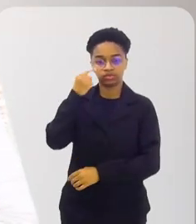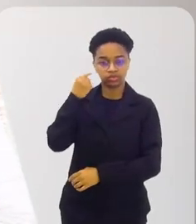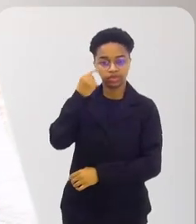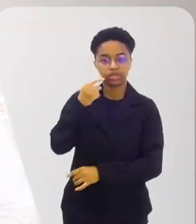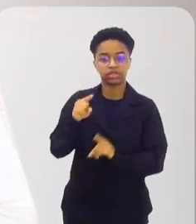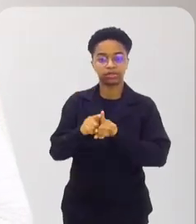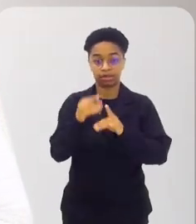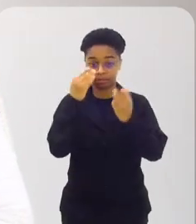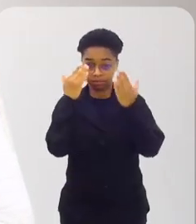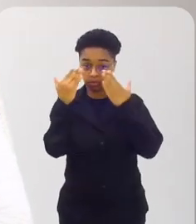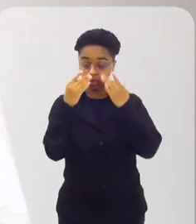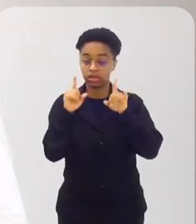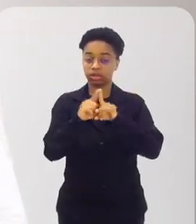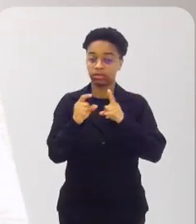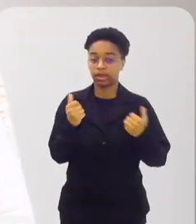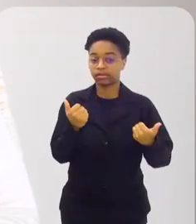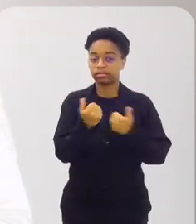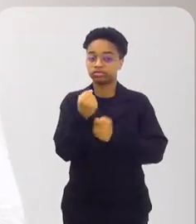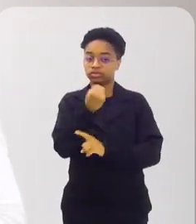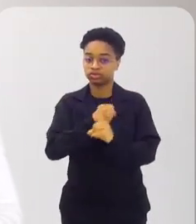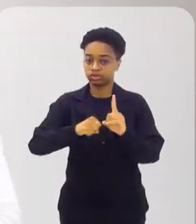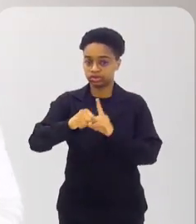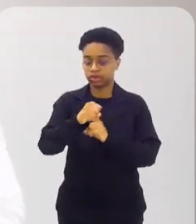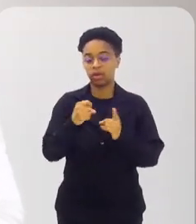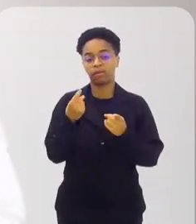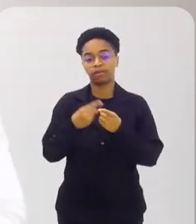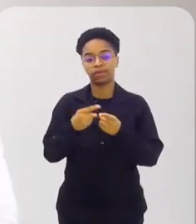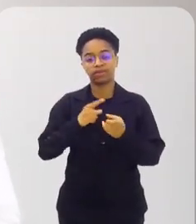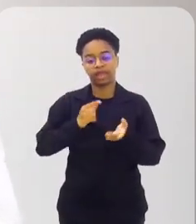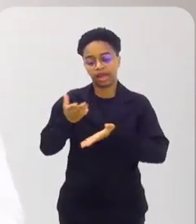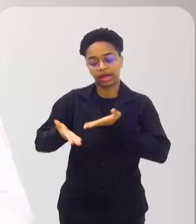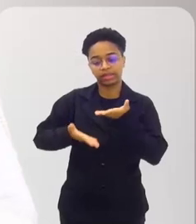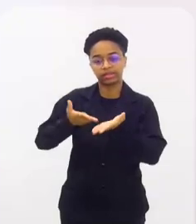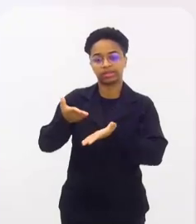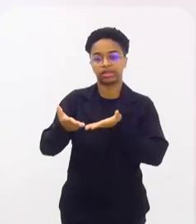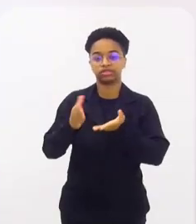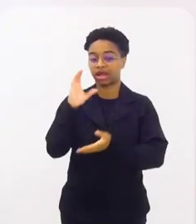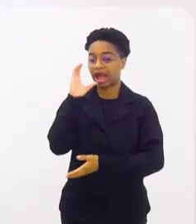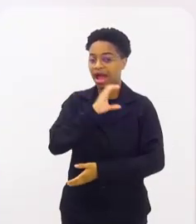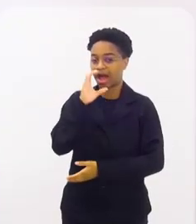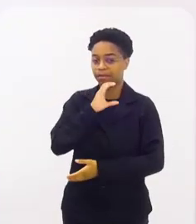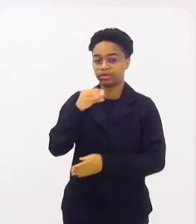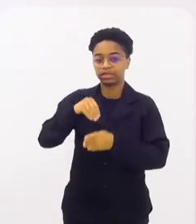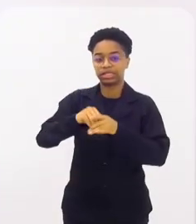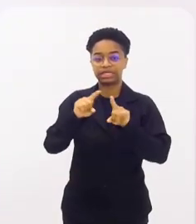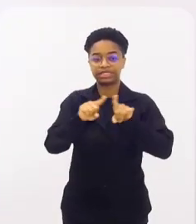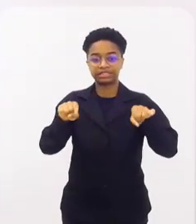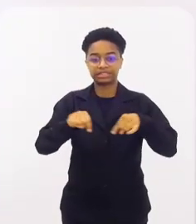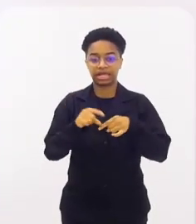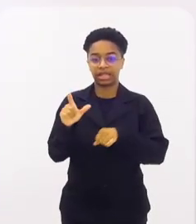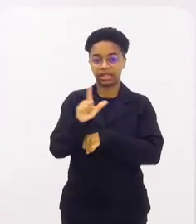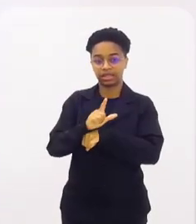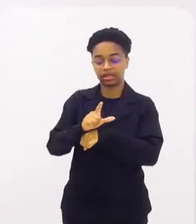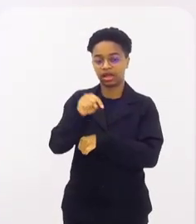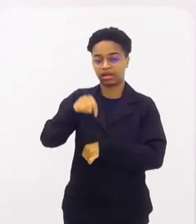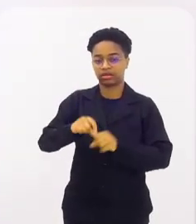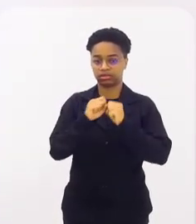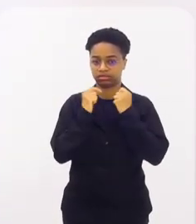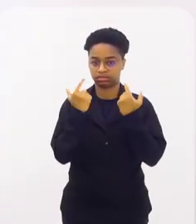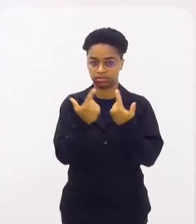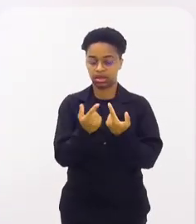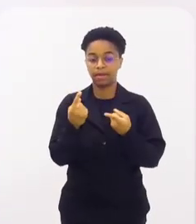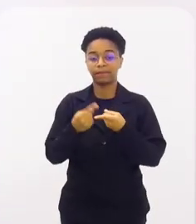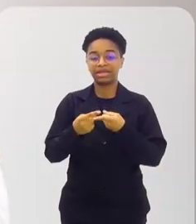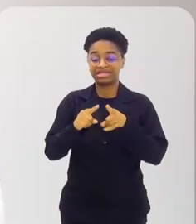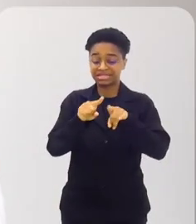jurídica, que também psicológica, e também de assistentes sociais, que faz um atendimento mais imediato na sala vilais, aqui